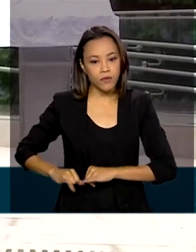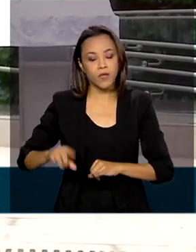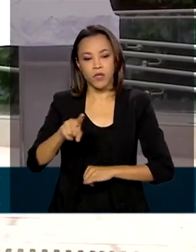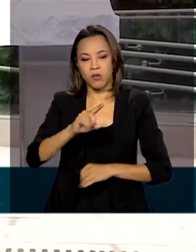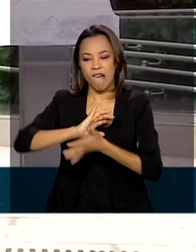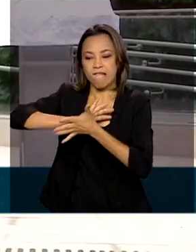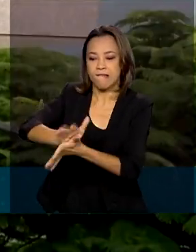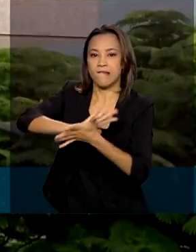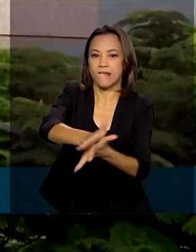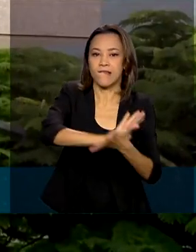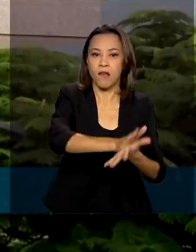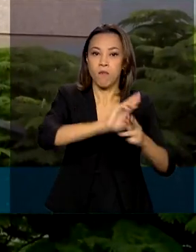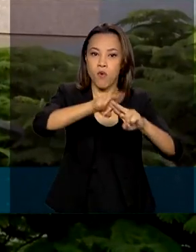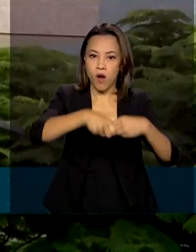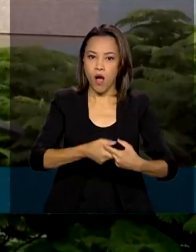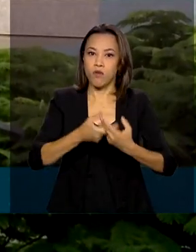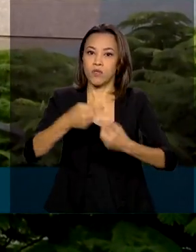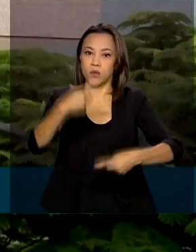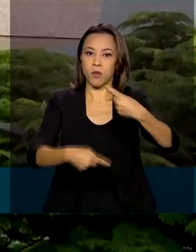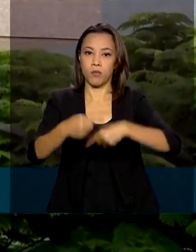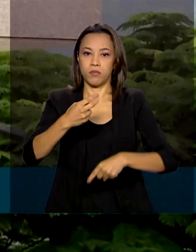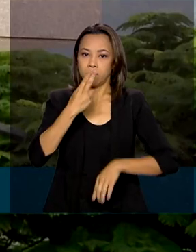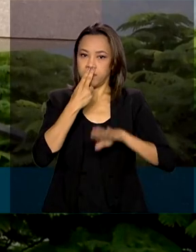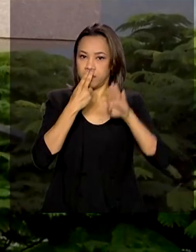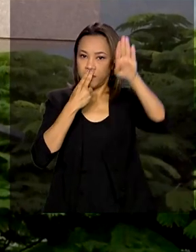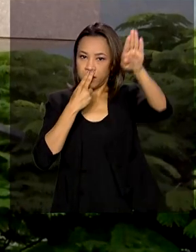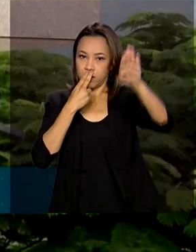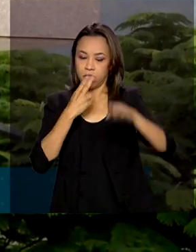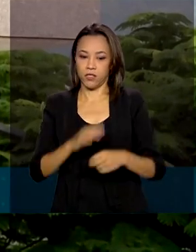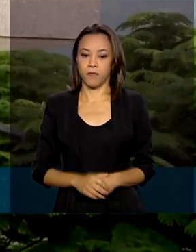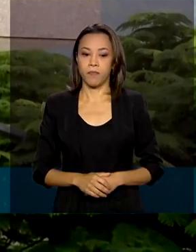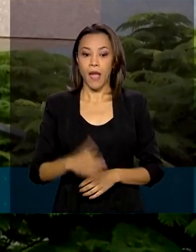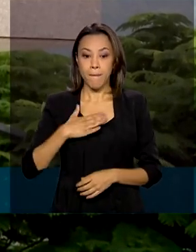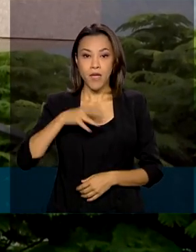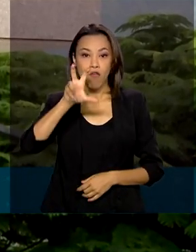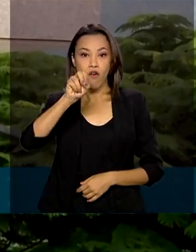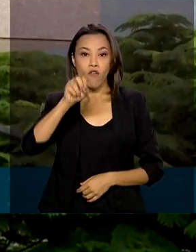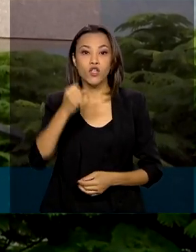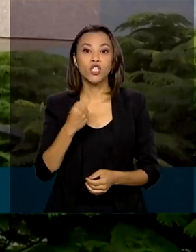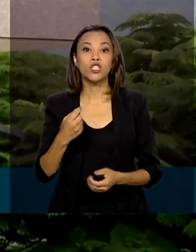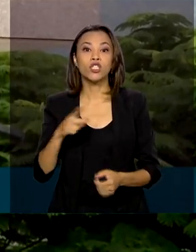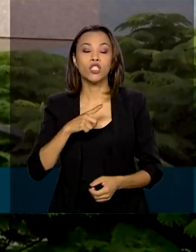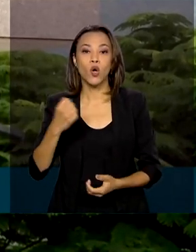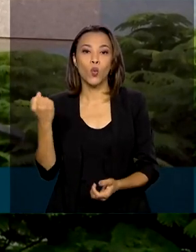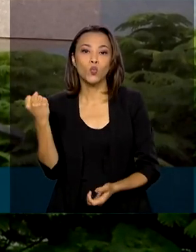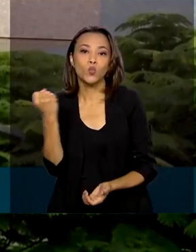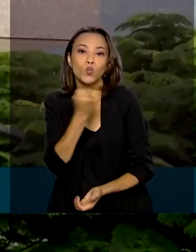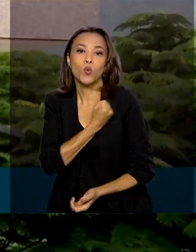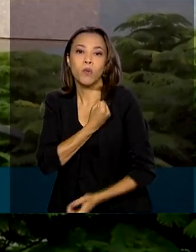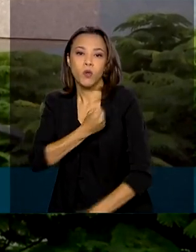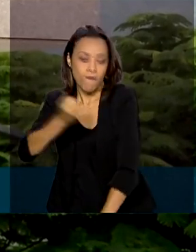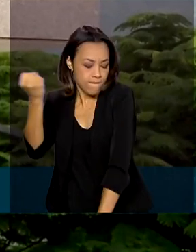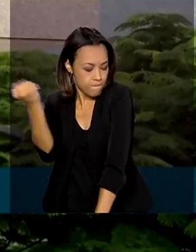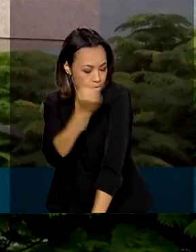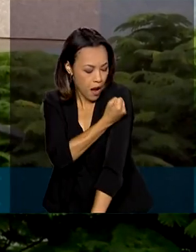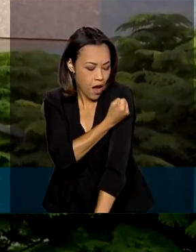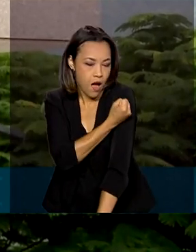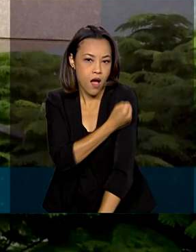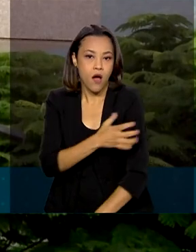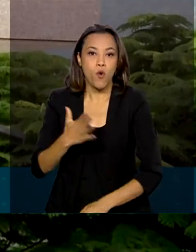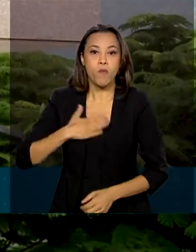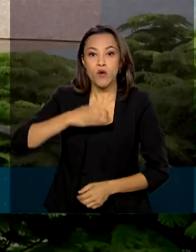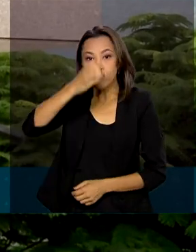extermínio nazista. A minha avó tinha número tatuado no braço, o meu tio teve que ser